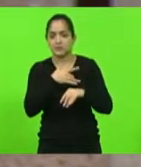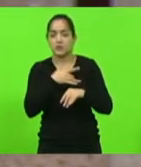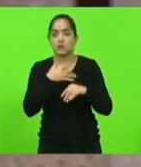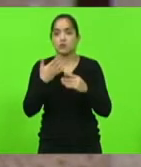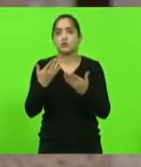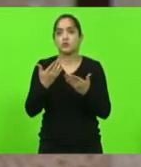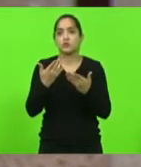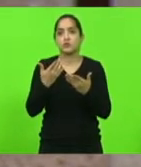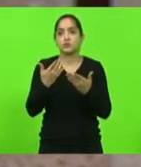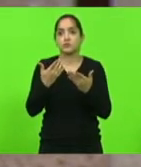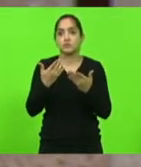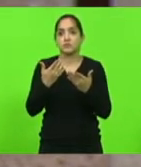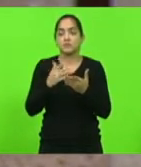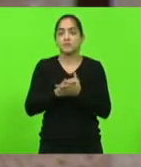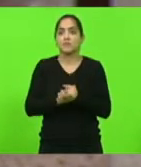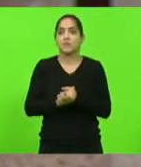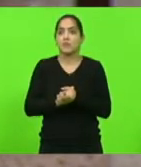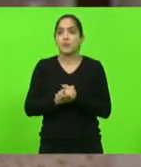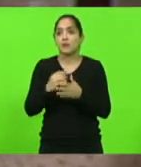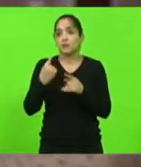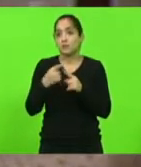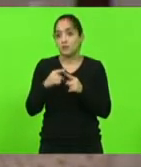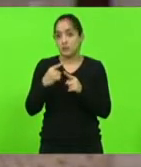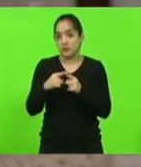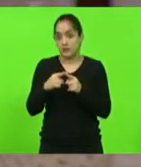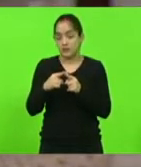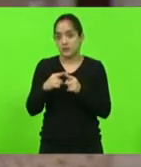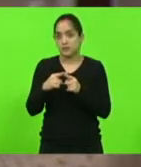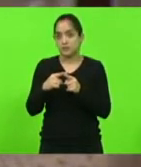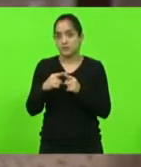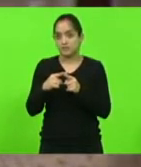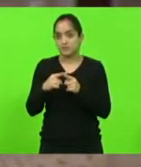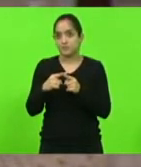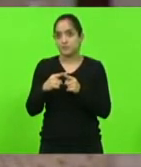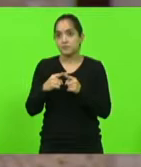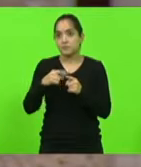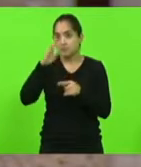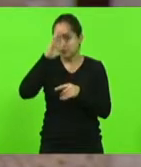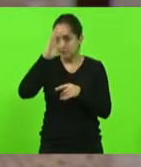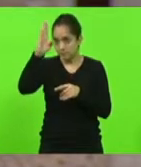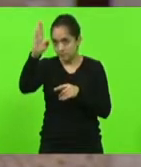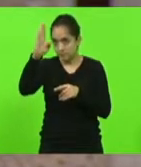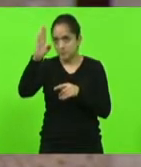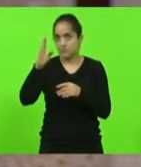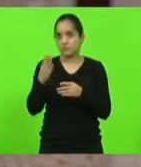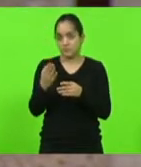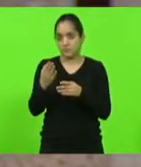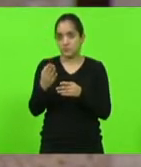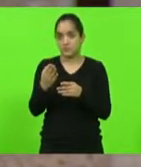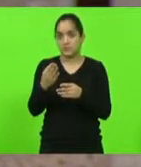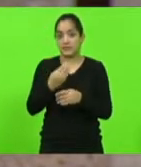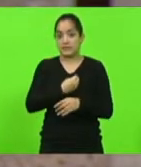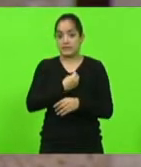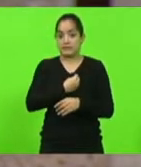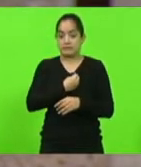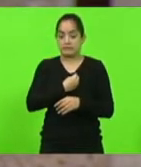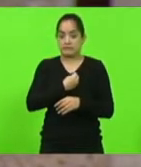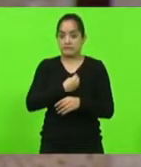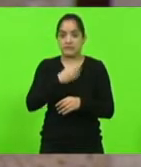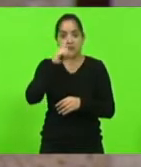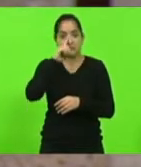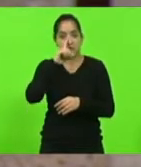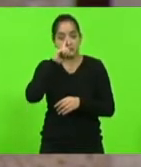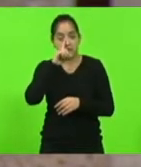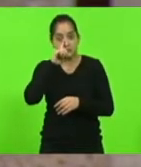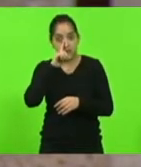identificação das pessoas porque o prioritário é aquele que está com risco de vida o prioritário é